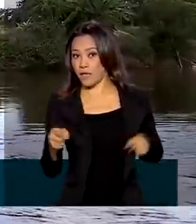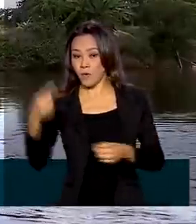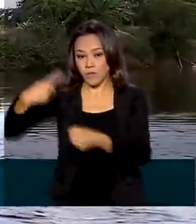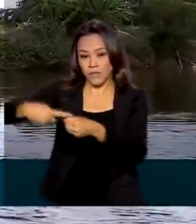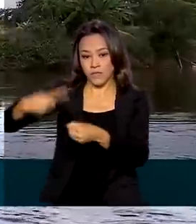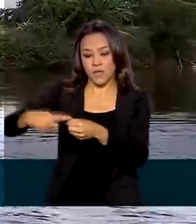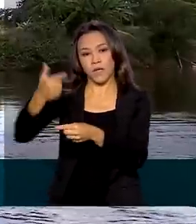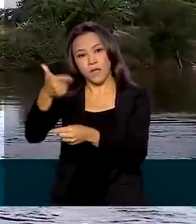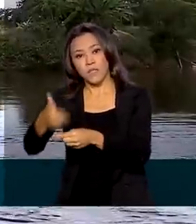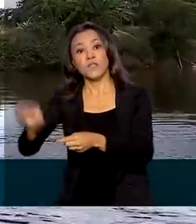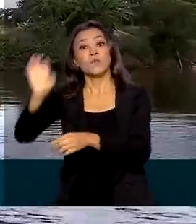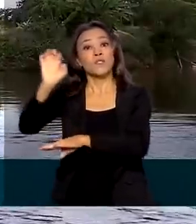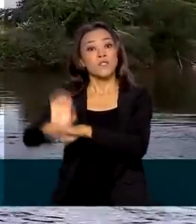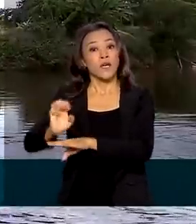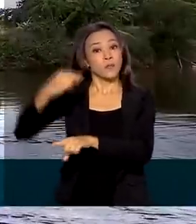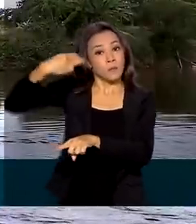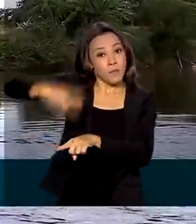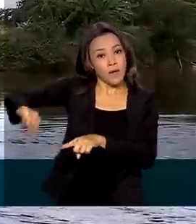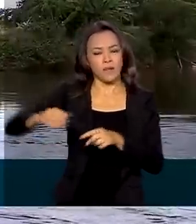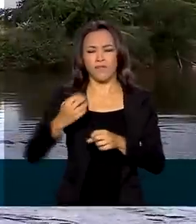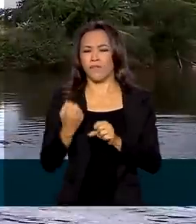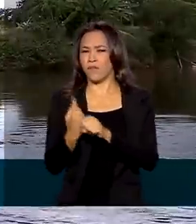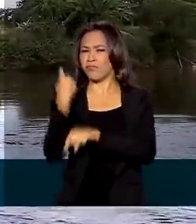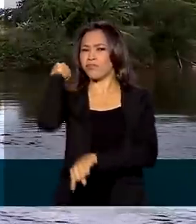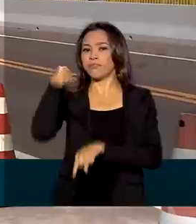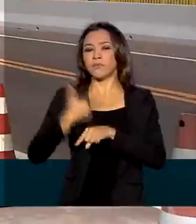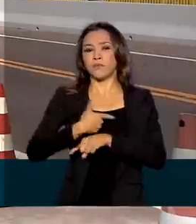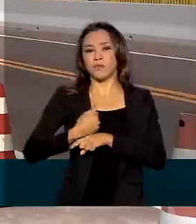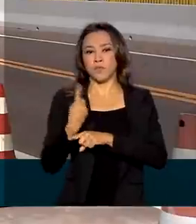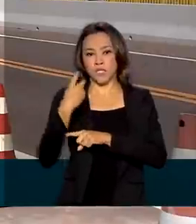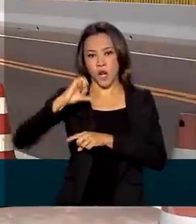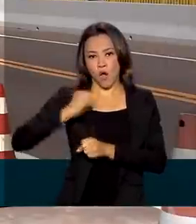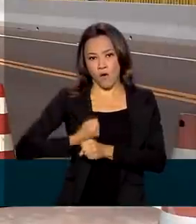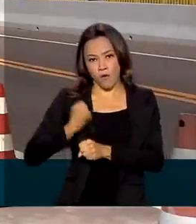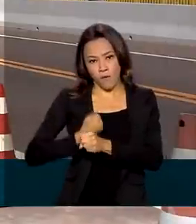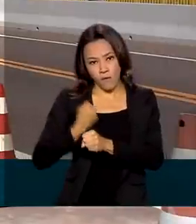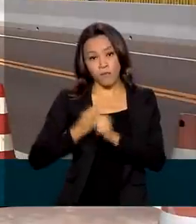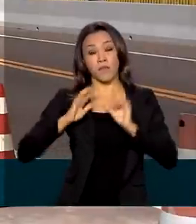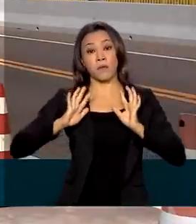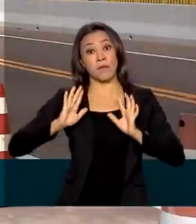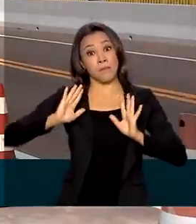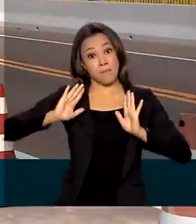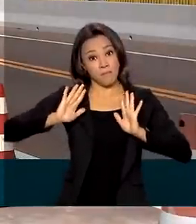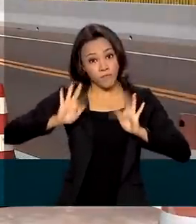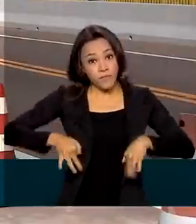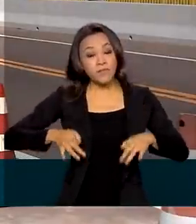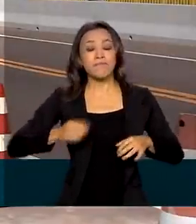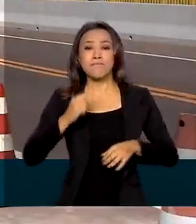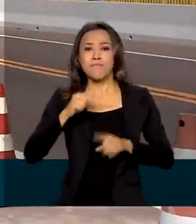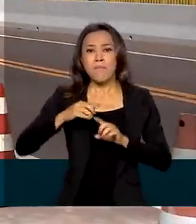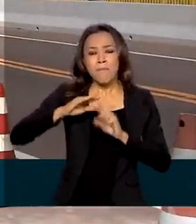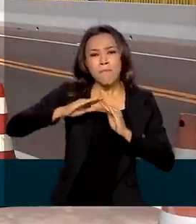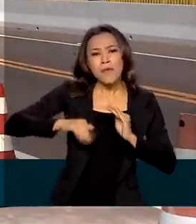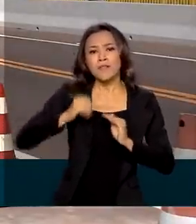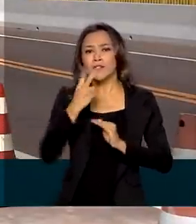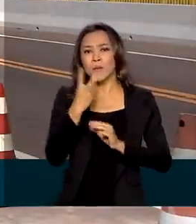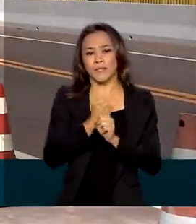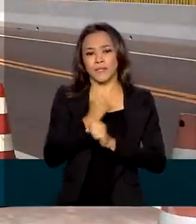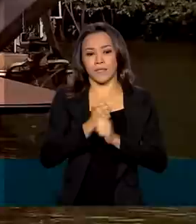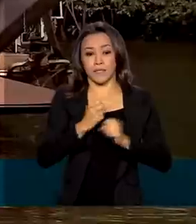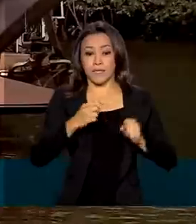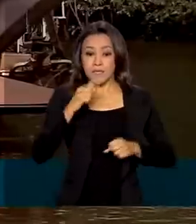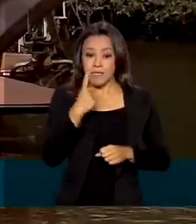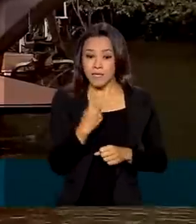obra sobre o rio Parnaíba foi iniciada em 2019 e concluída em menos de dois anos. A ponte tem 185